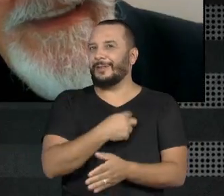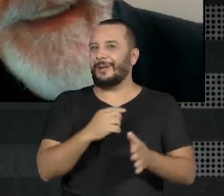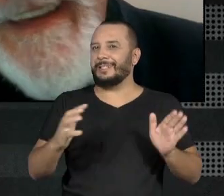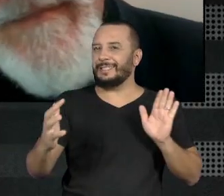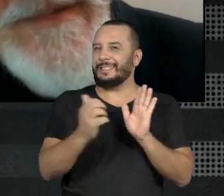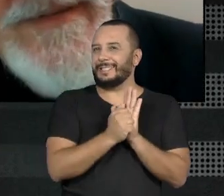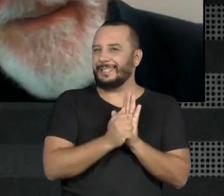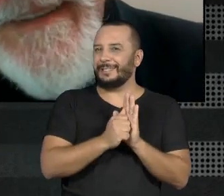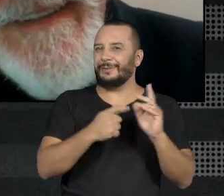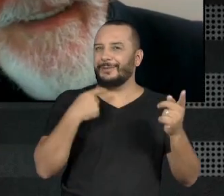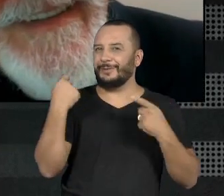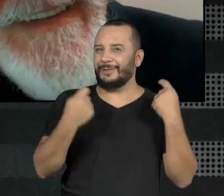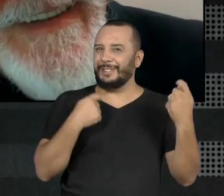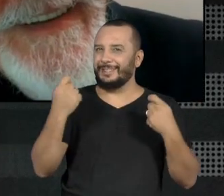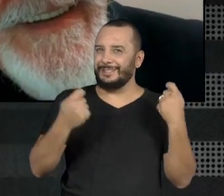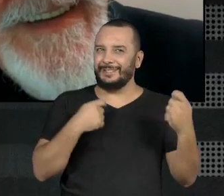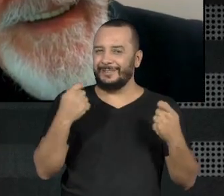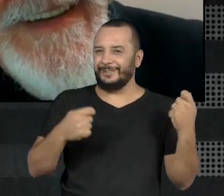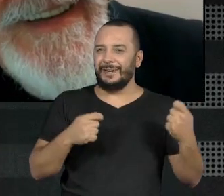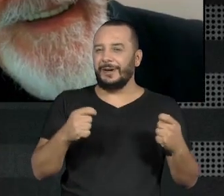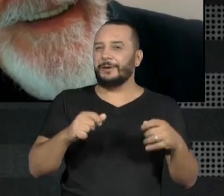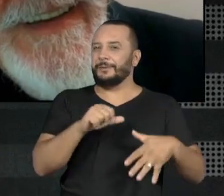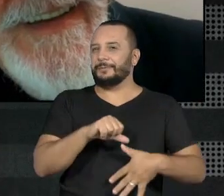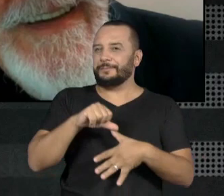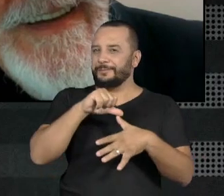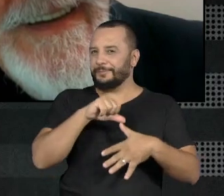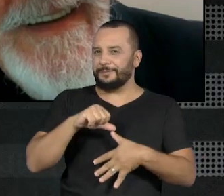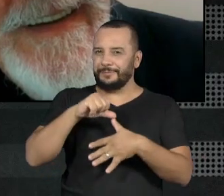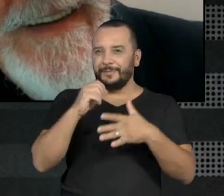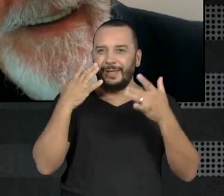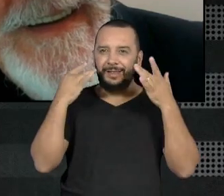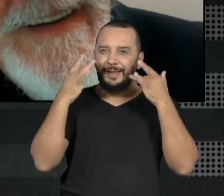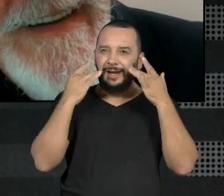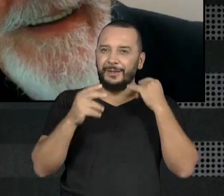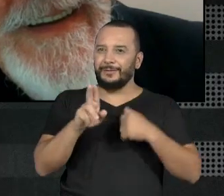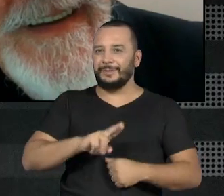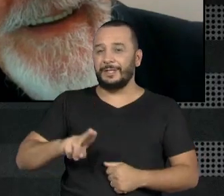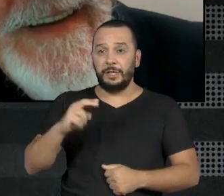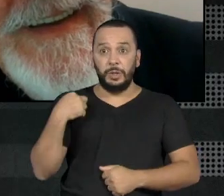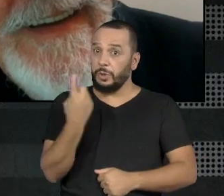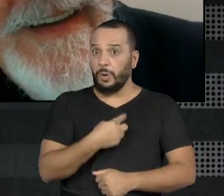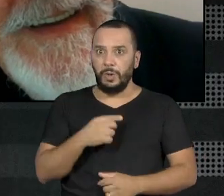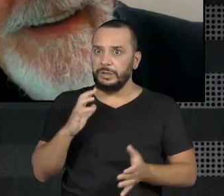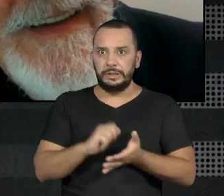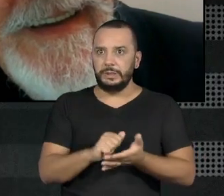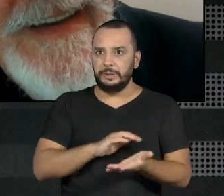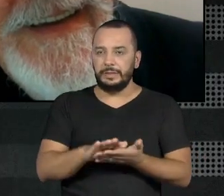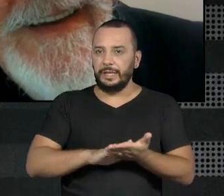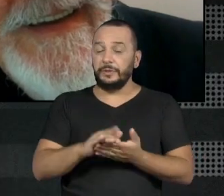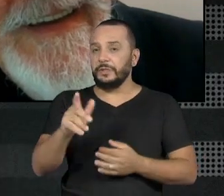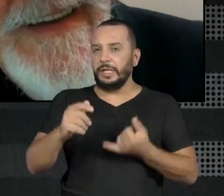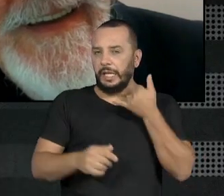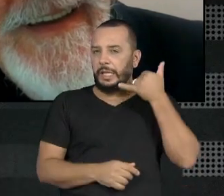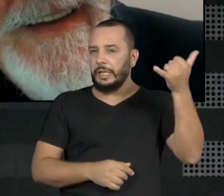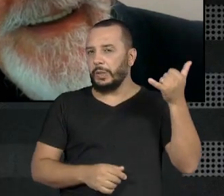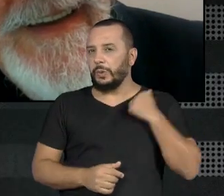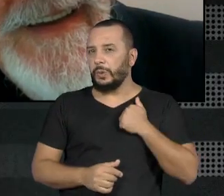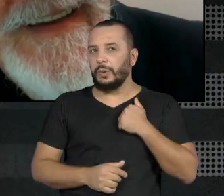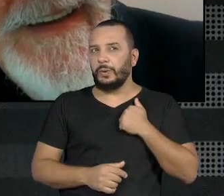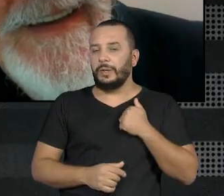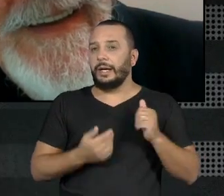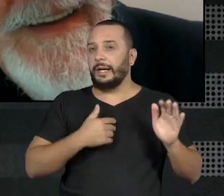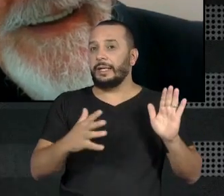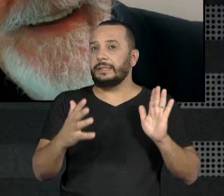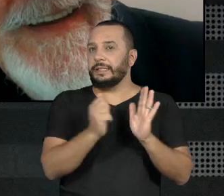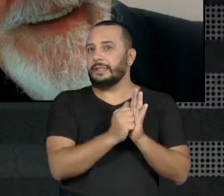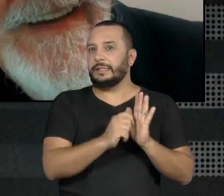festival latino-americano de teatro universitário, mas nós não estávamos. Você ligou para lá e a nossa inscrição havia